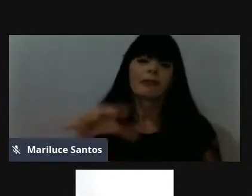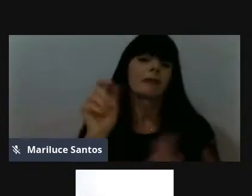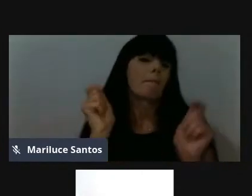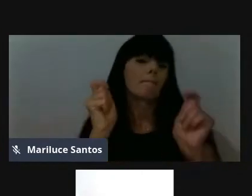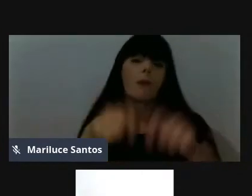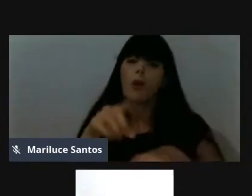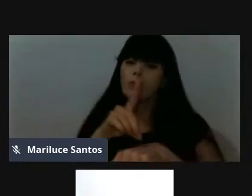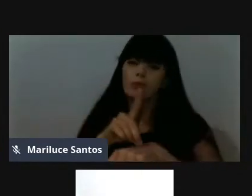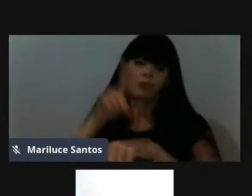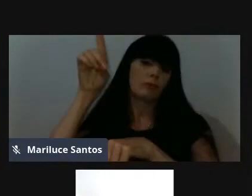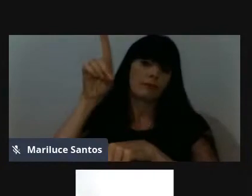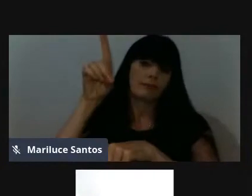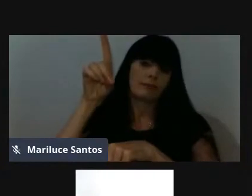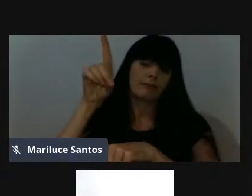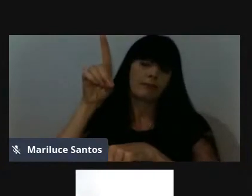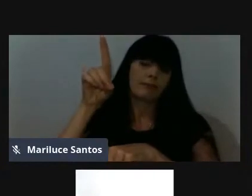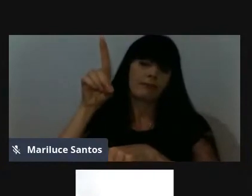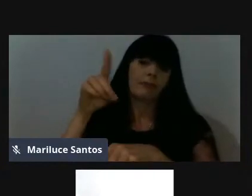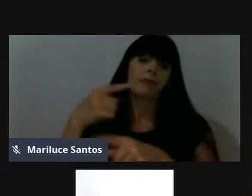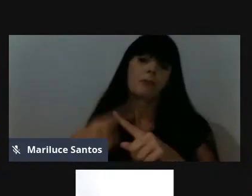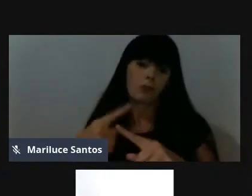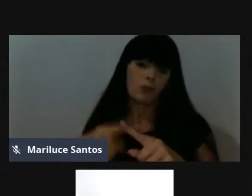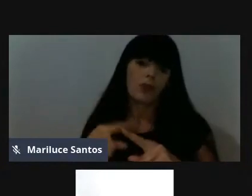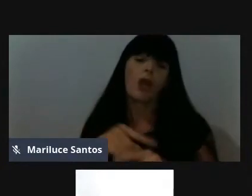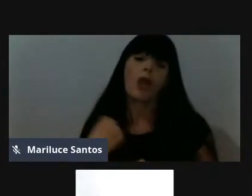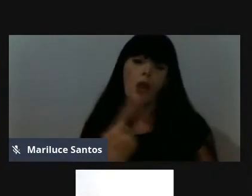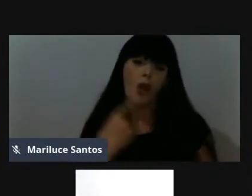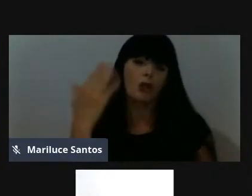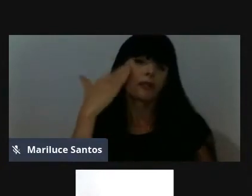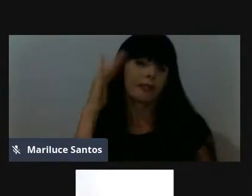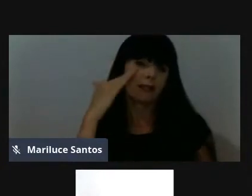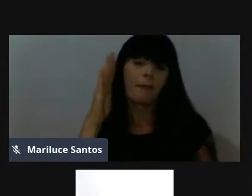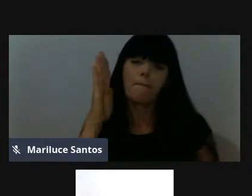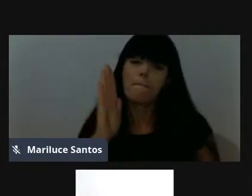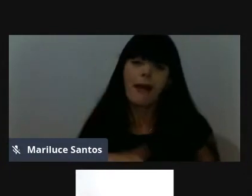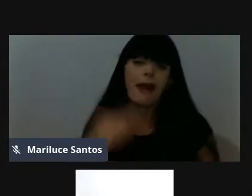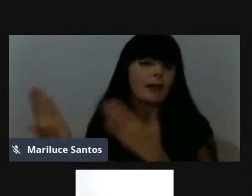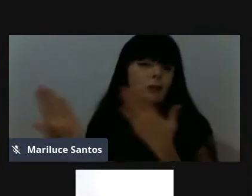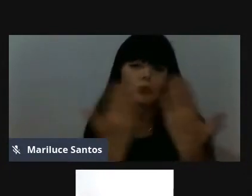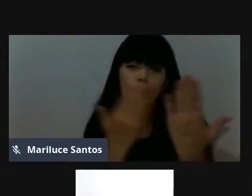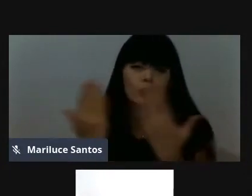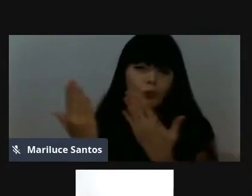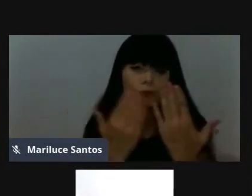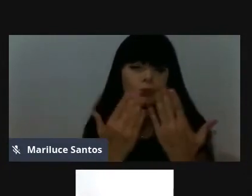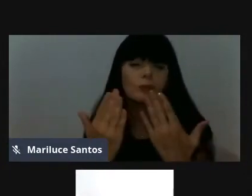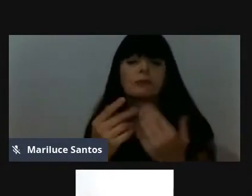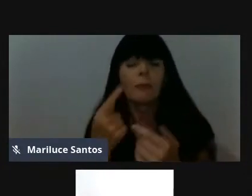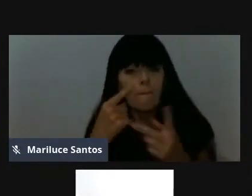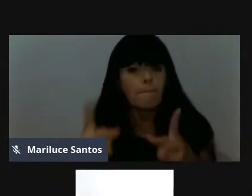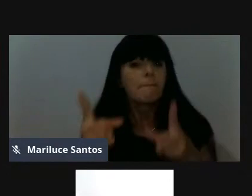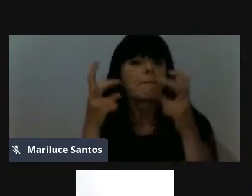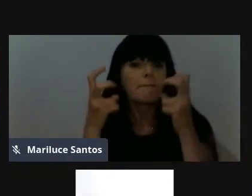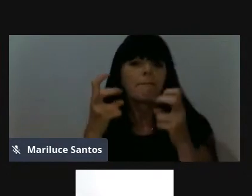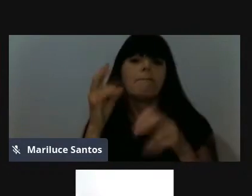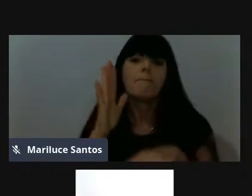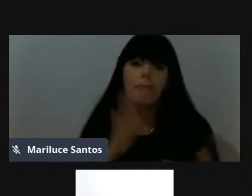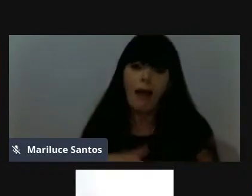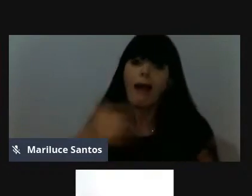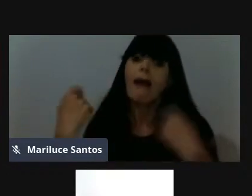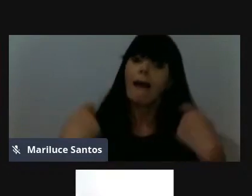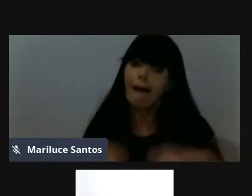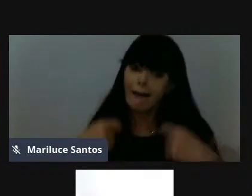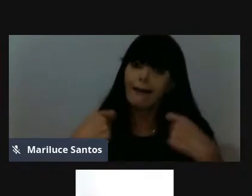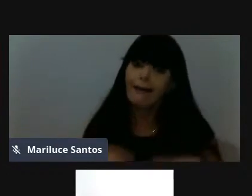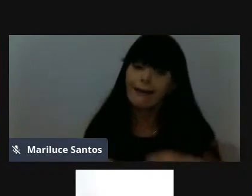você pode estar fazendo doutorado, até porque a gente entende quanto mais a gente estuda, mais temos que